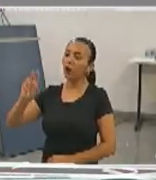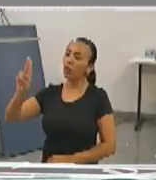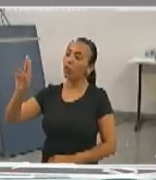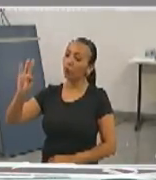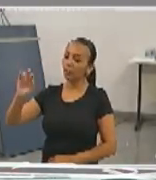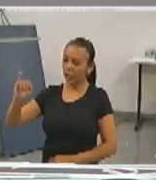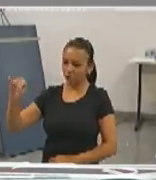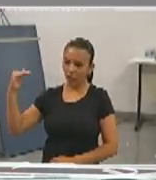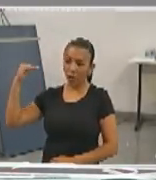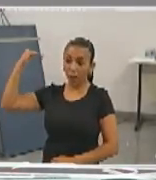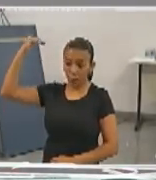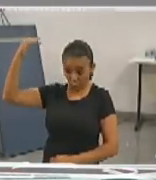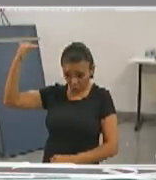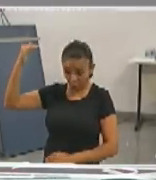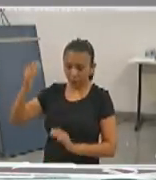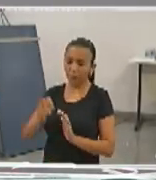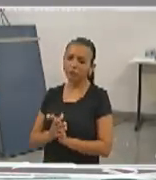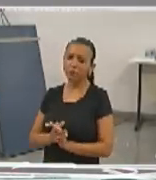atualmente.